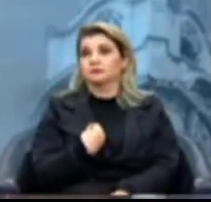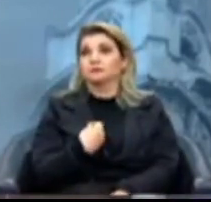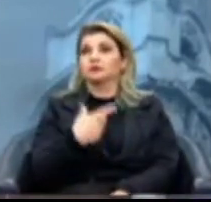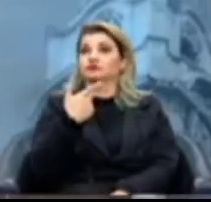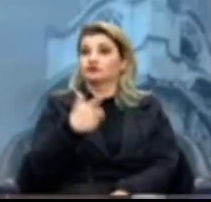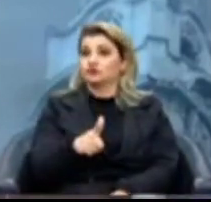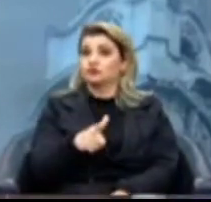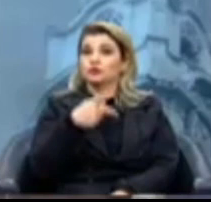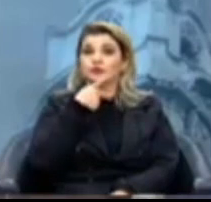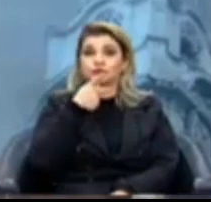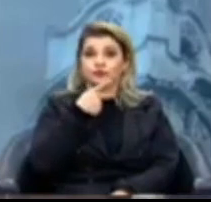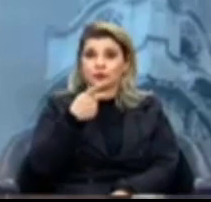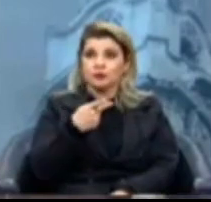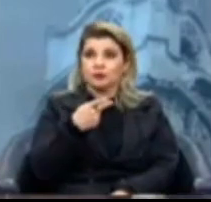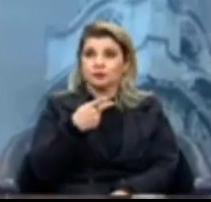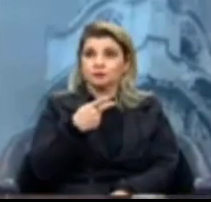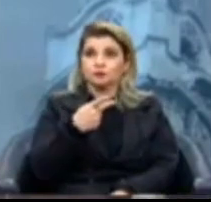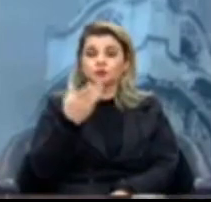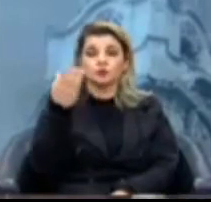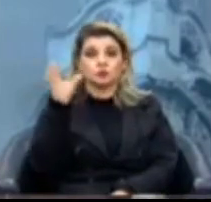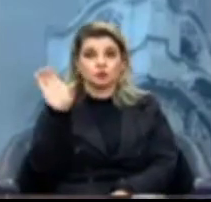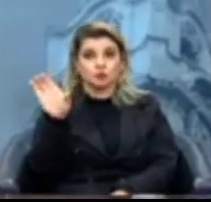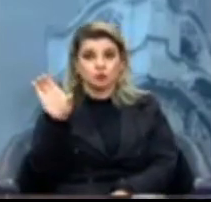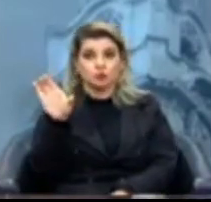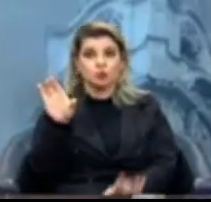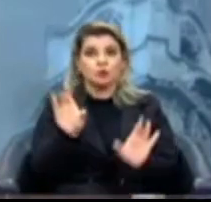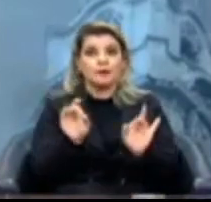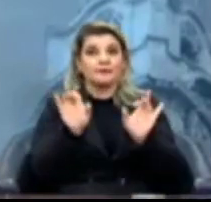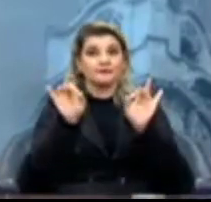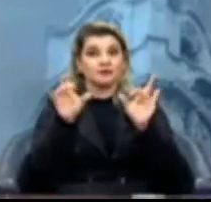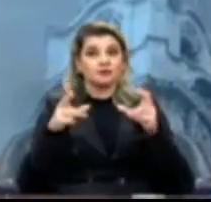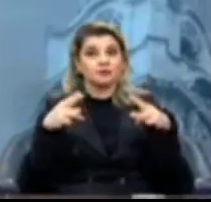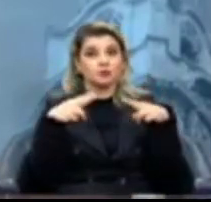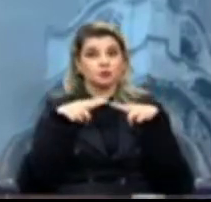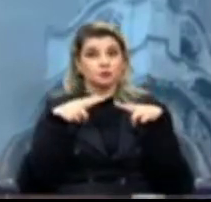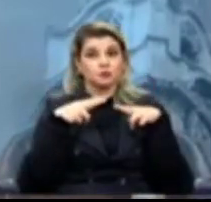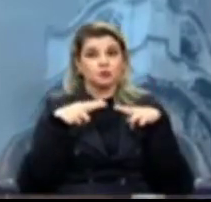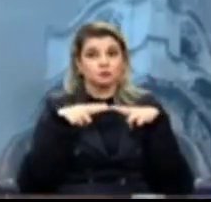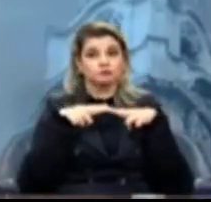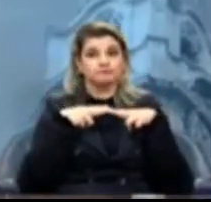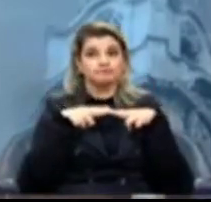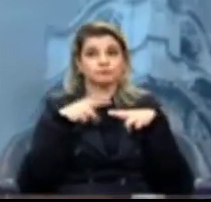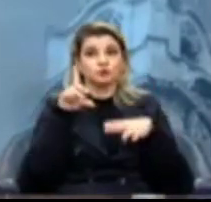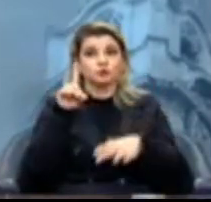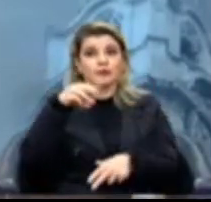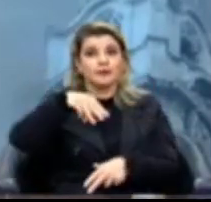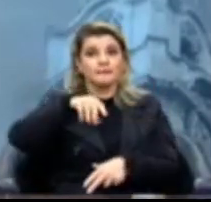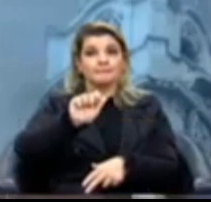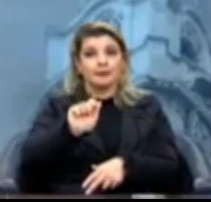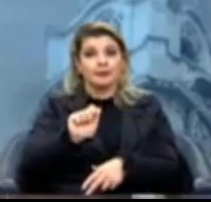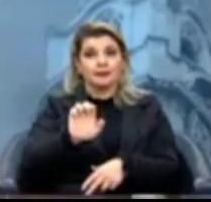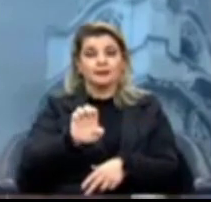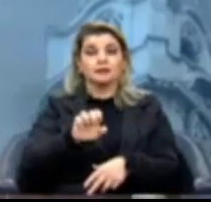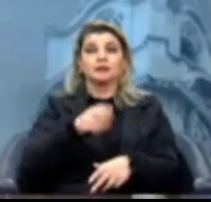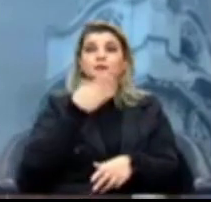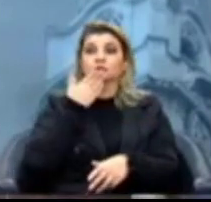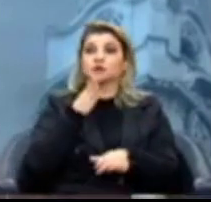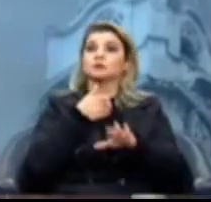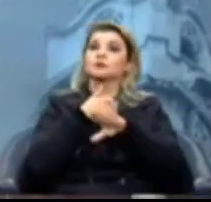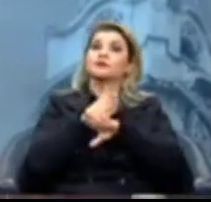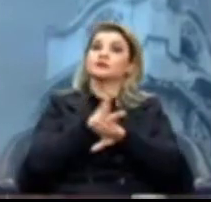reforço, somos contra a privatização do DEMAI e pedimos a aprovação dessa emenda,